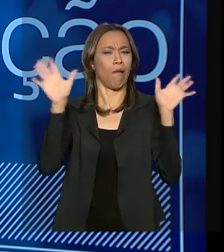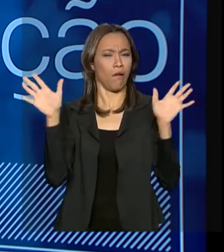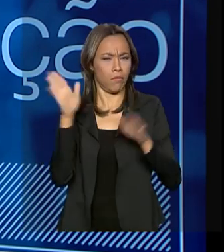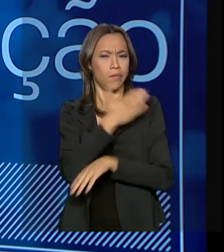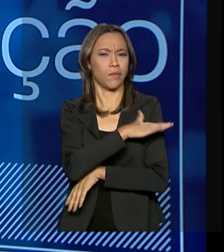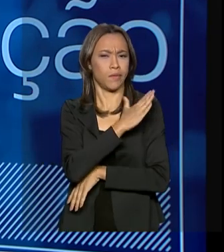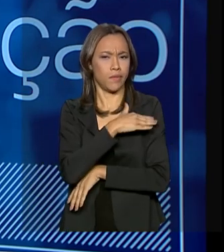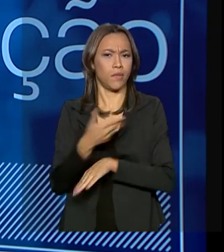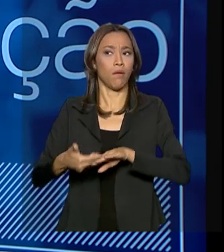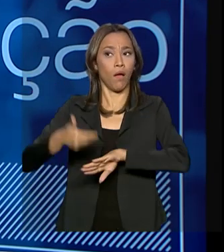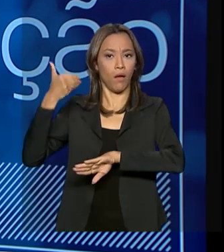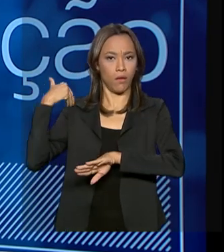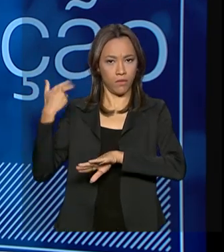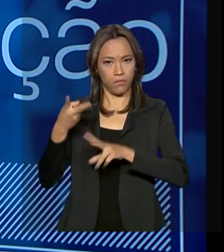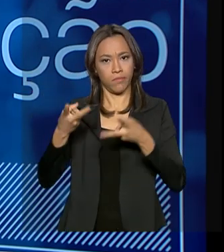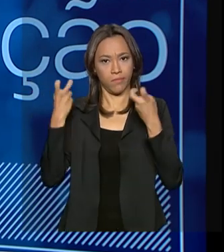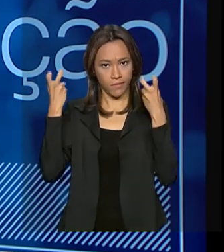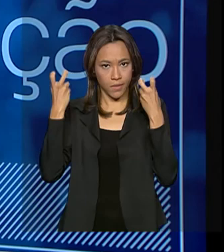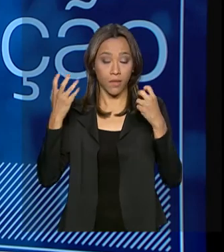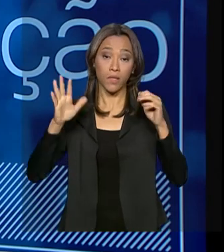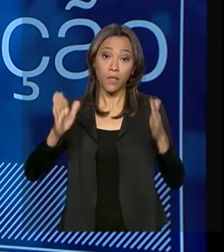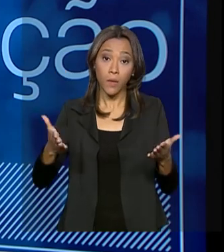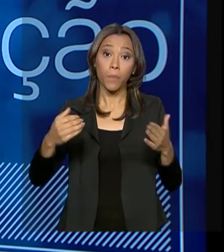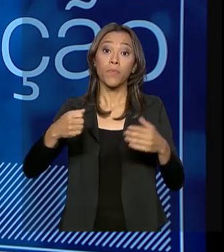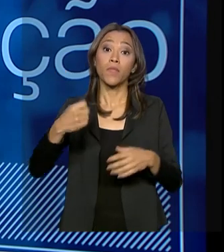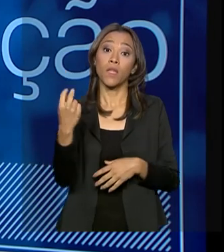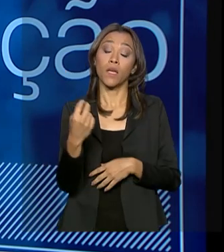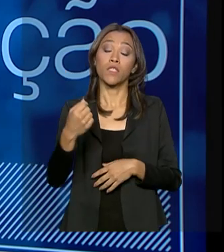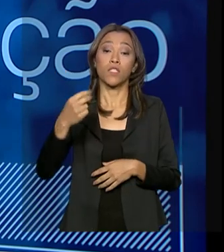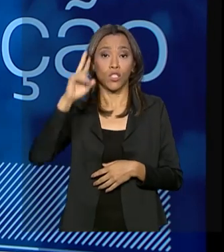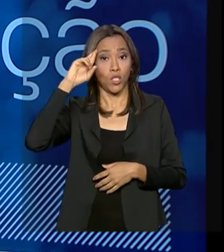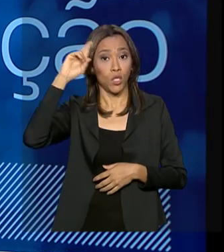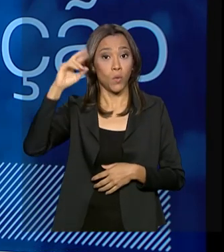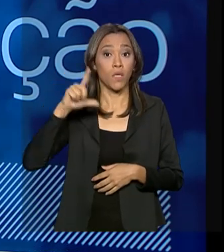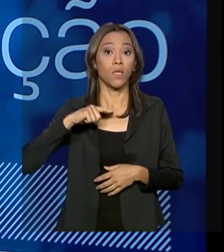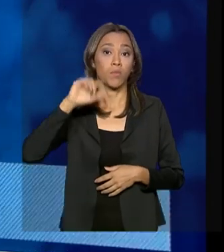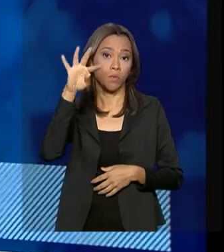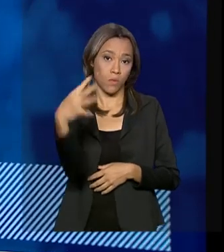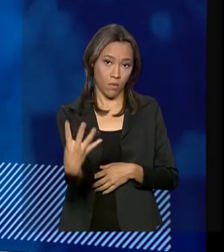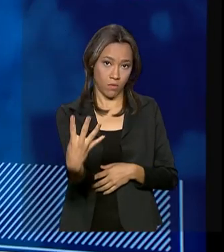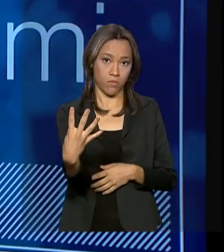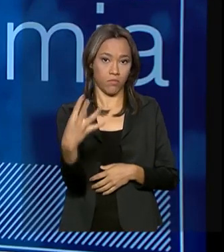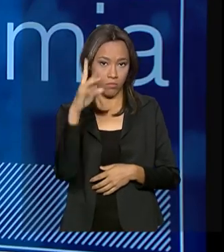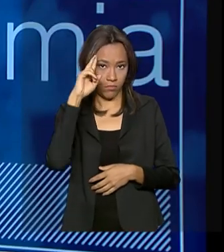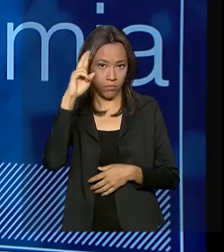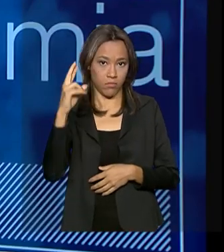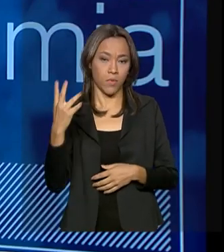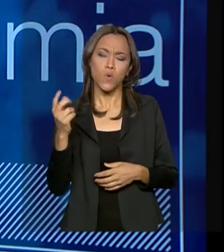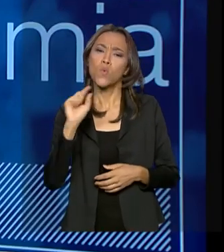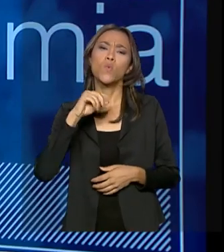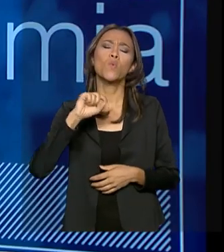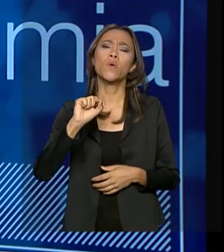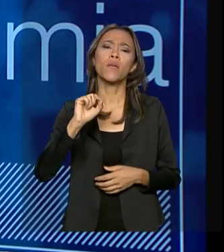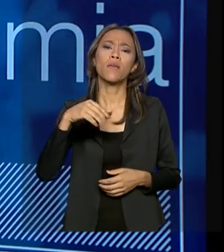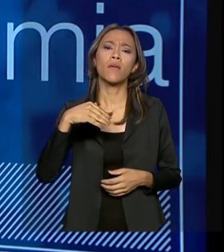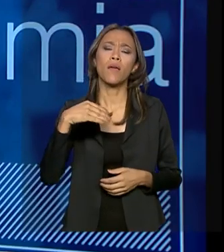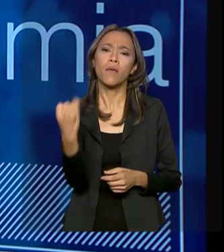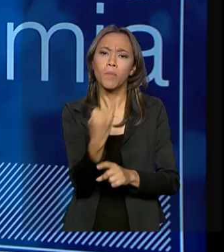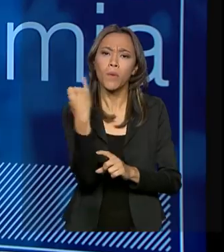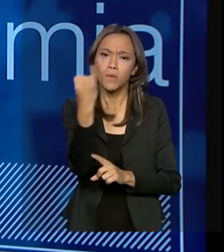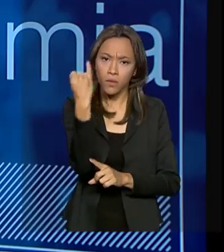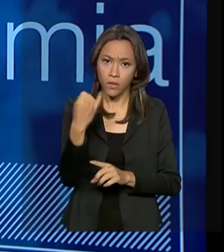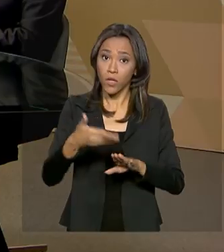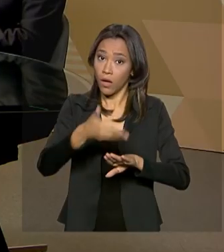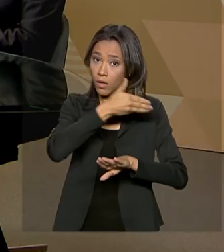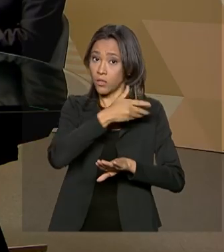anteriormente que havia. Das diretoras, nós temos quatro, mas o que é importante? Inclusive, nós já